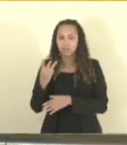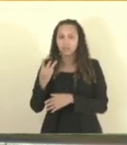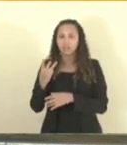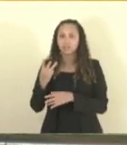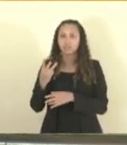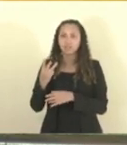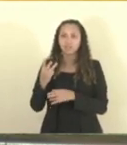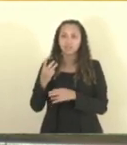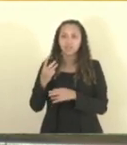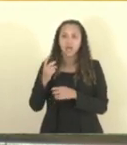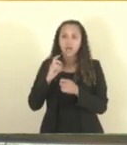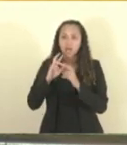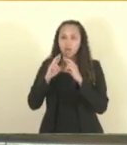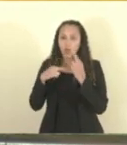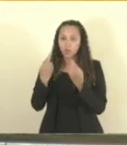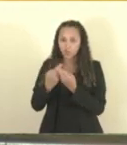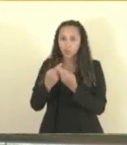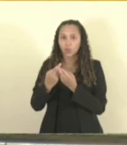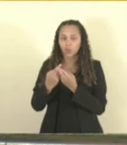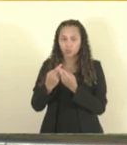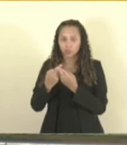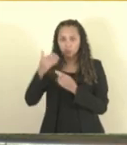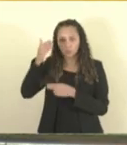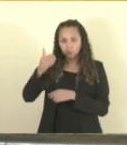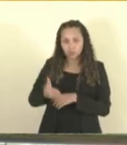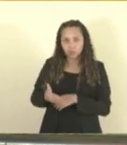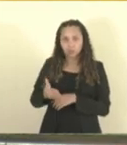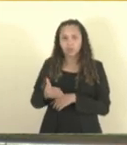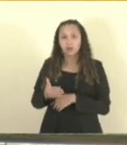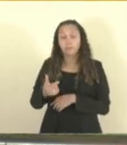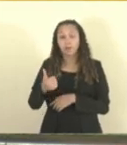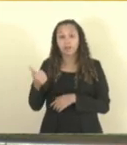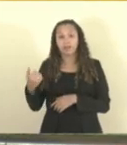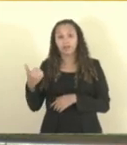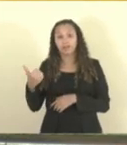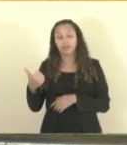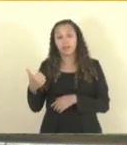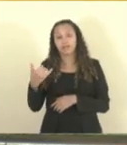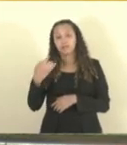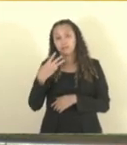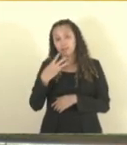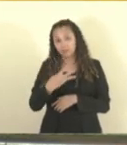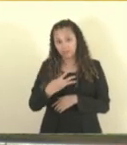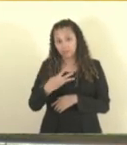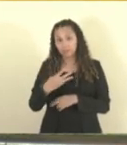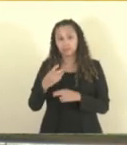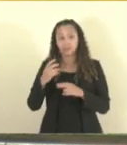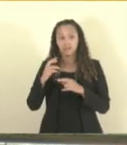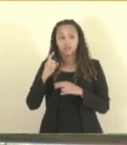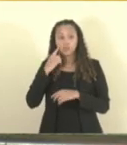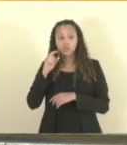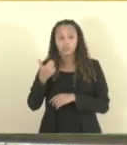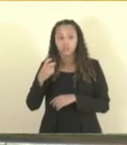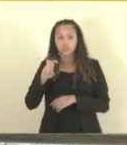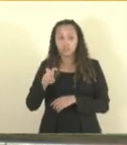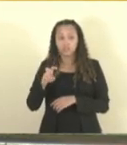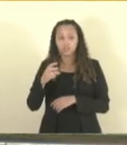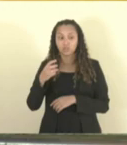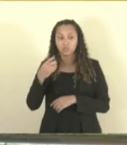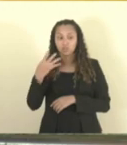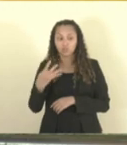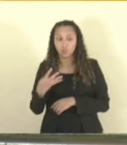ordinárias para relatar a matéria na 13ª sessão extraordinária do dia 15 de 4 de 2024,